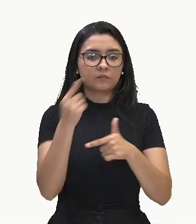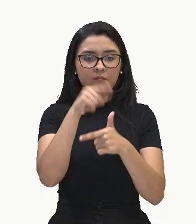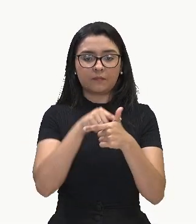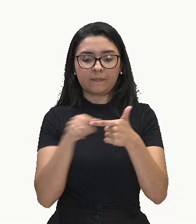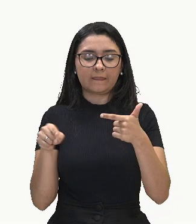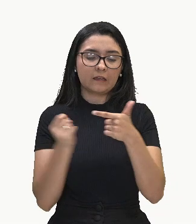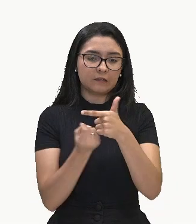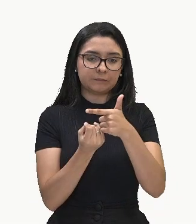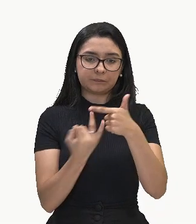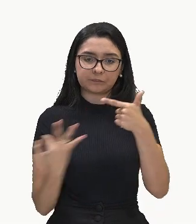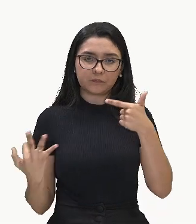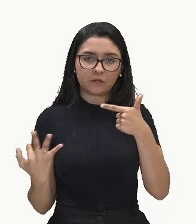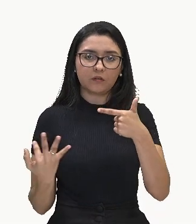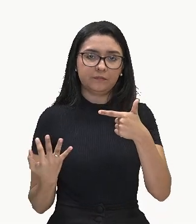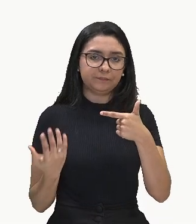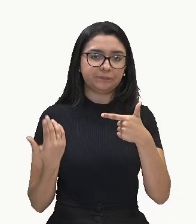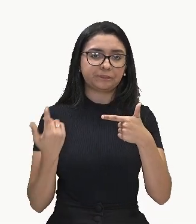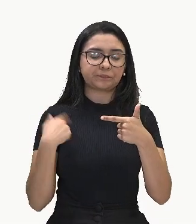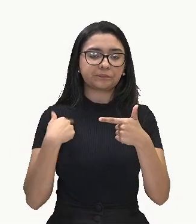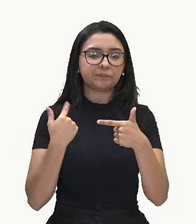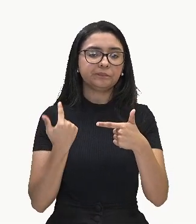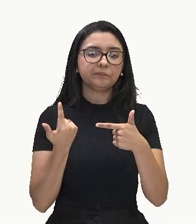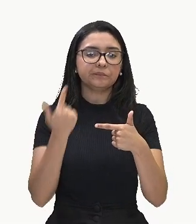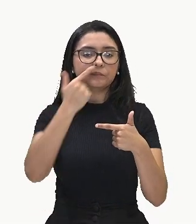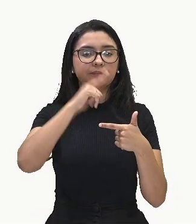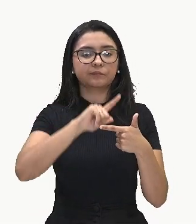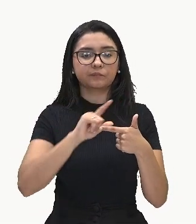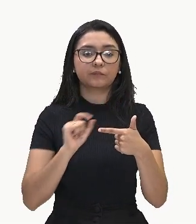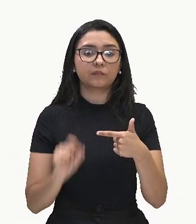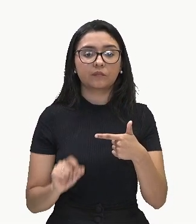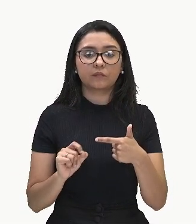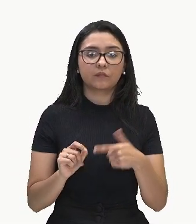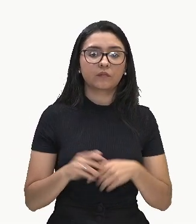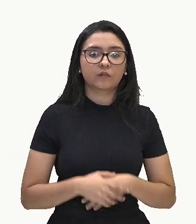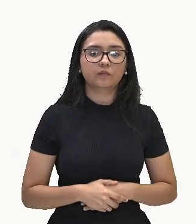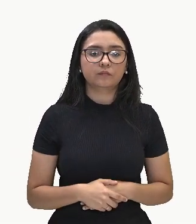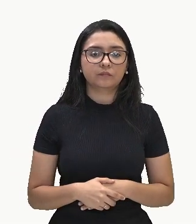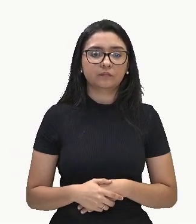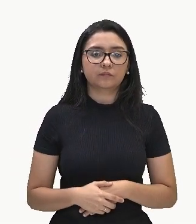Ok? Então, o que que a gente vai ter?